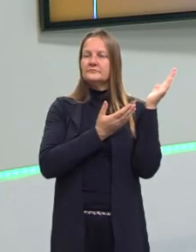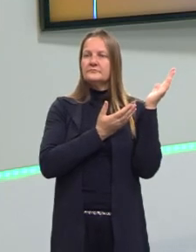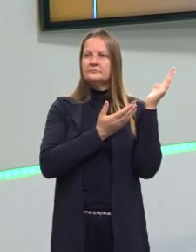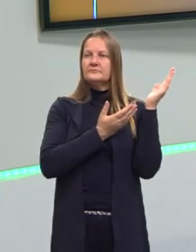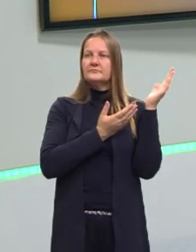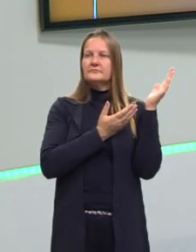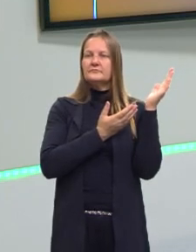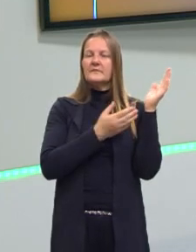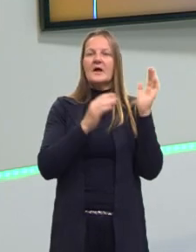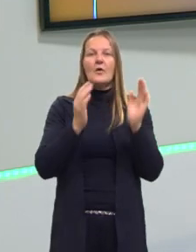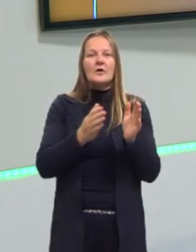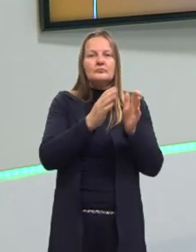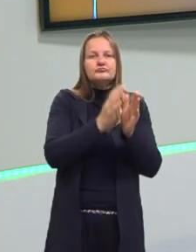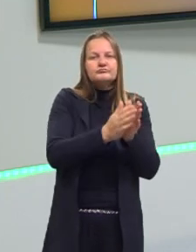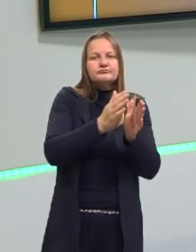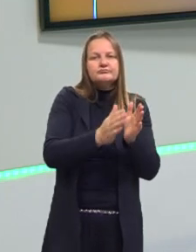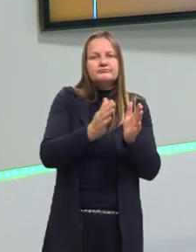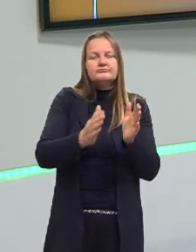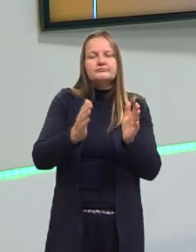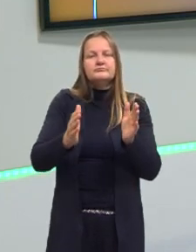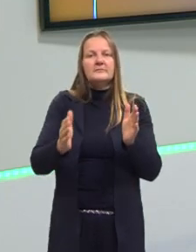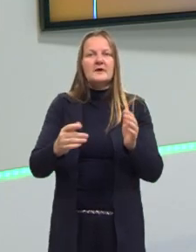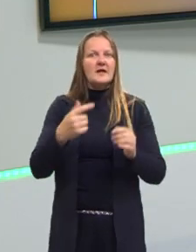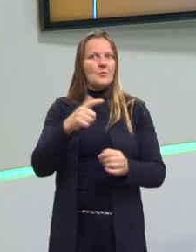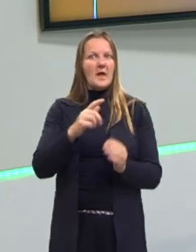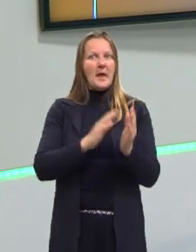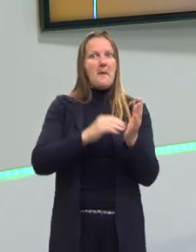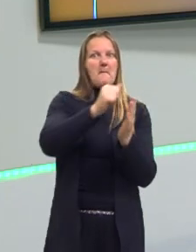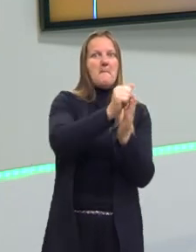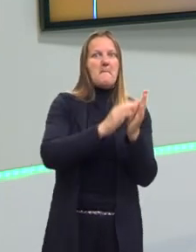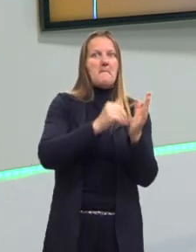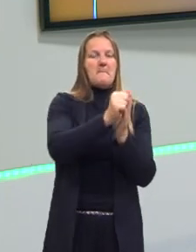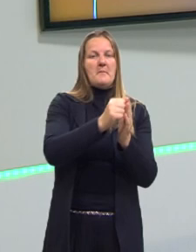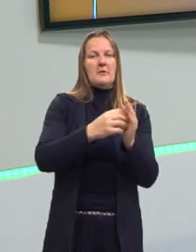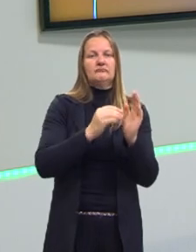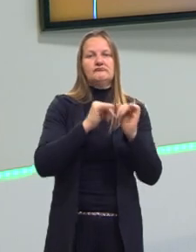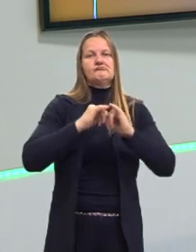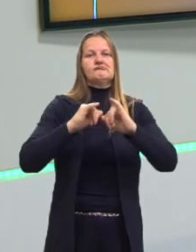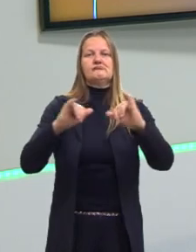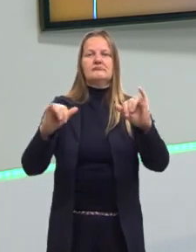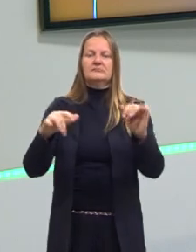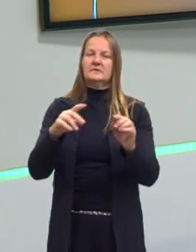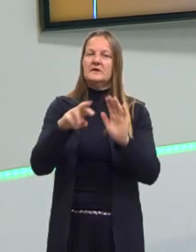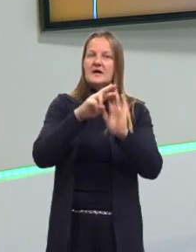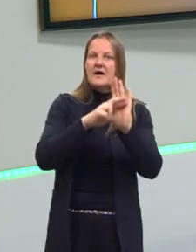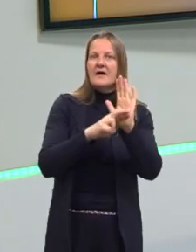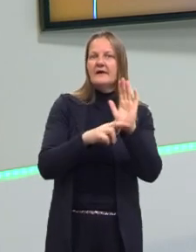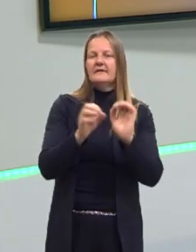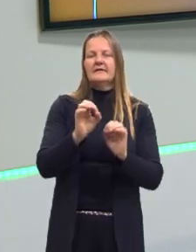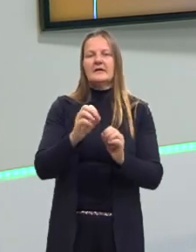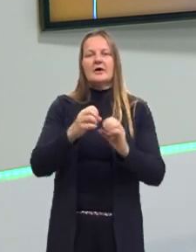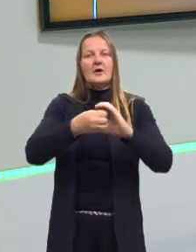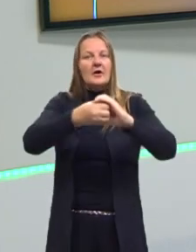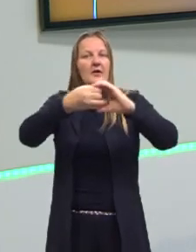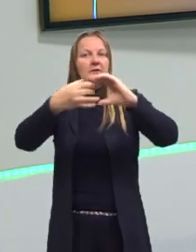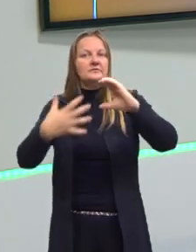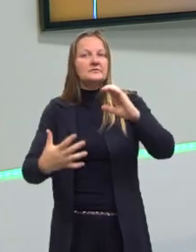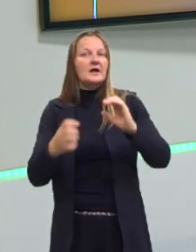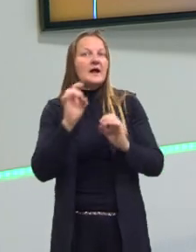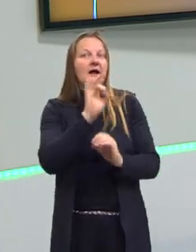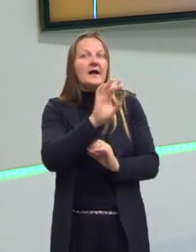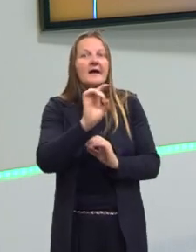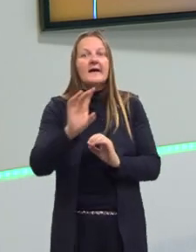vocês que não é um manual de instruções, porque cada imagem, assim como cada texto, tem suas características únicas.